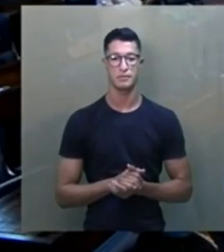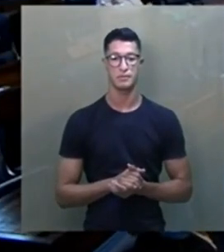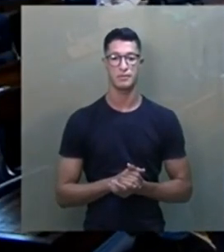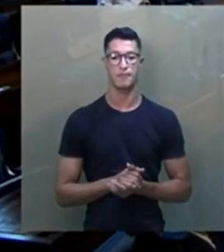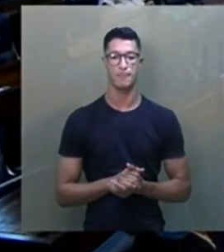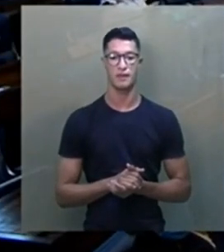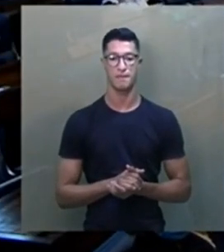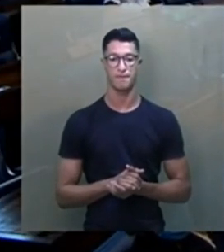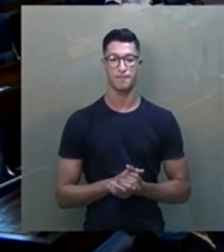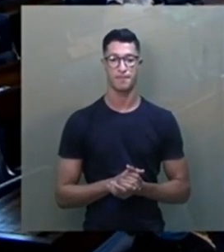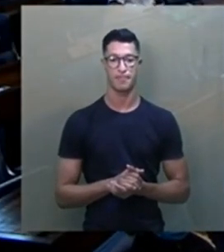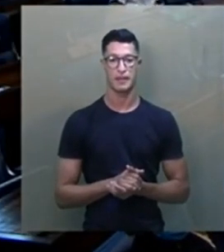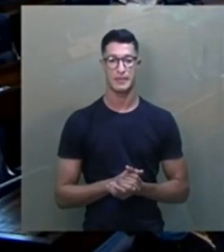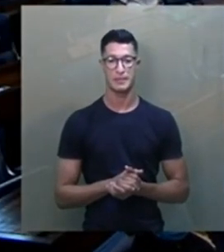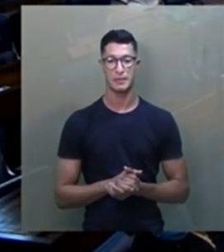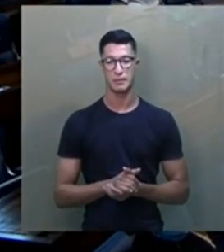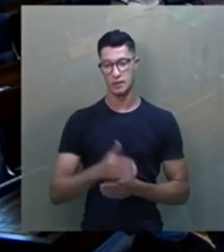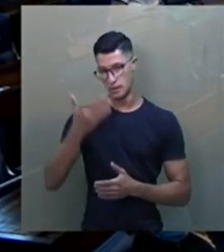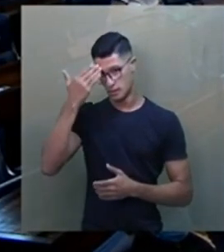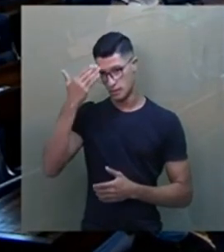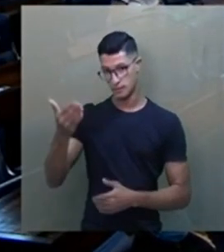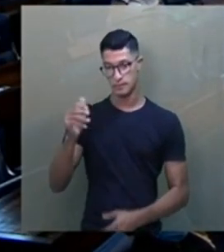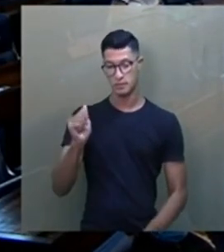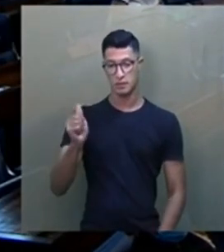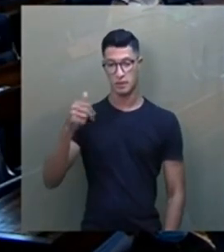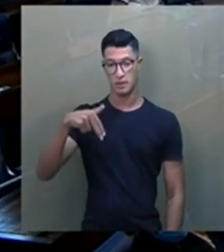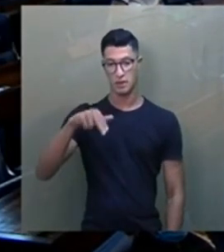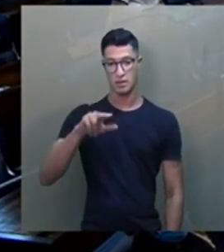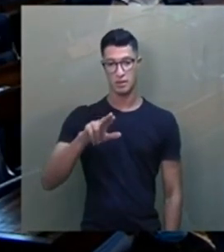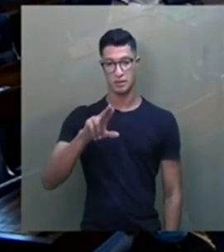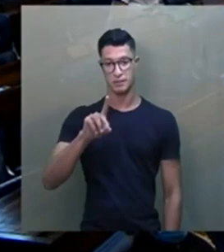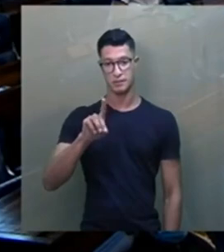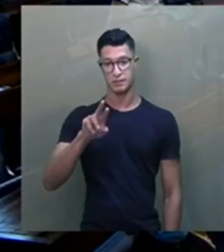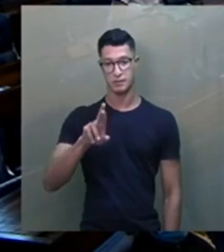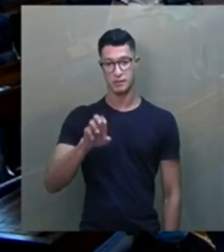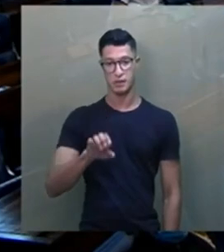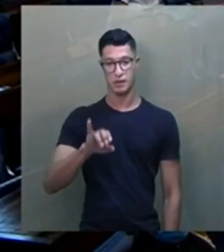Muitíssimo obrigado, André. Olha,